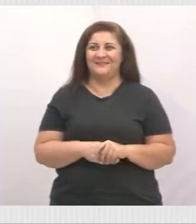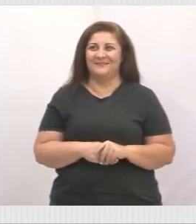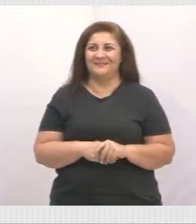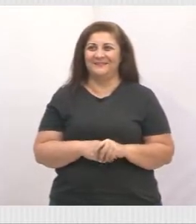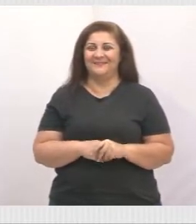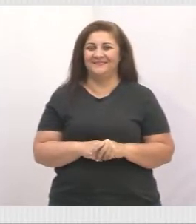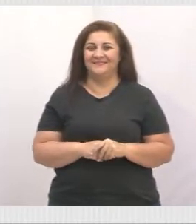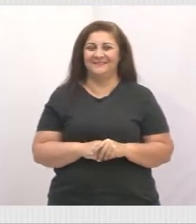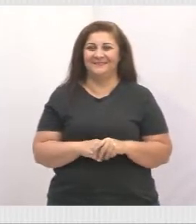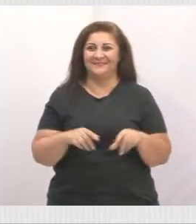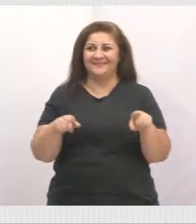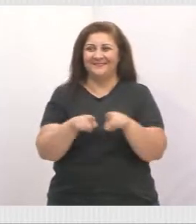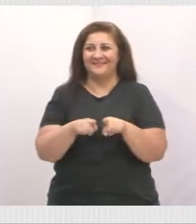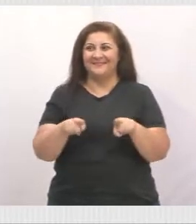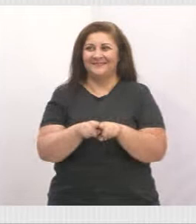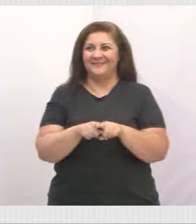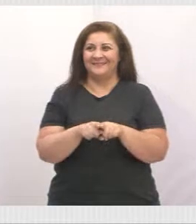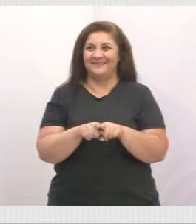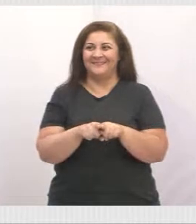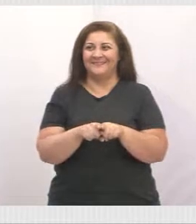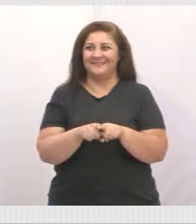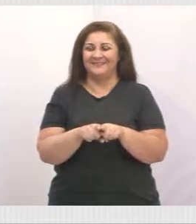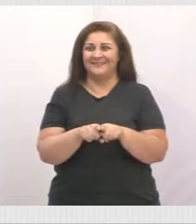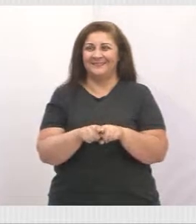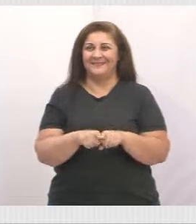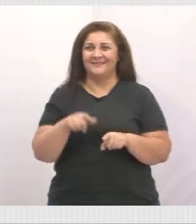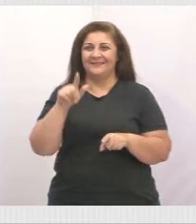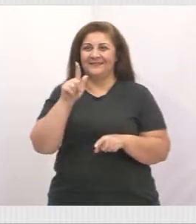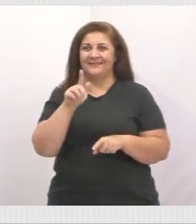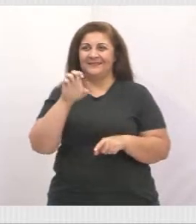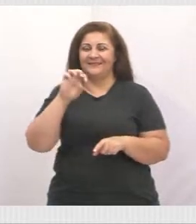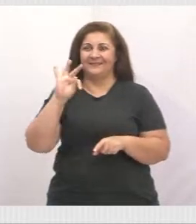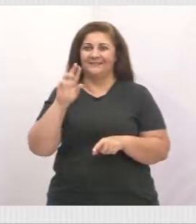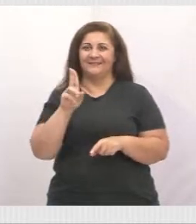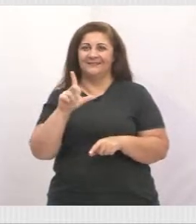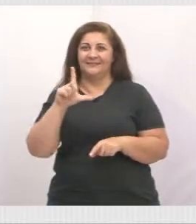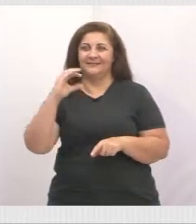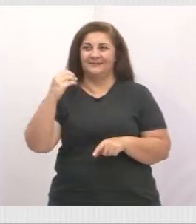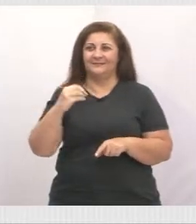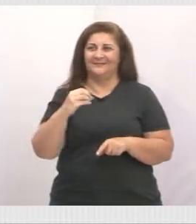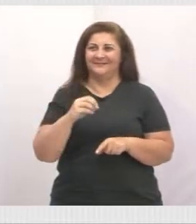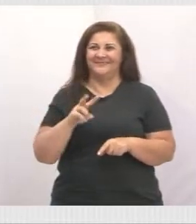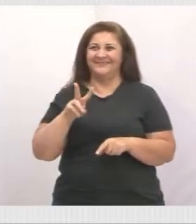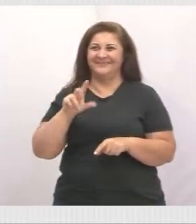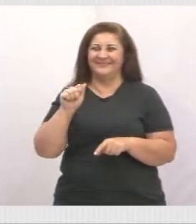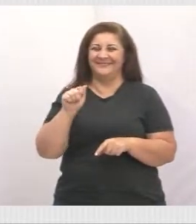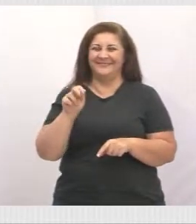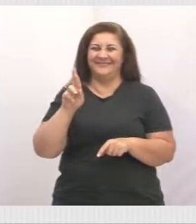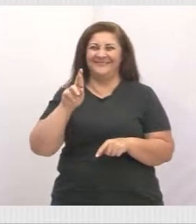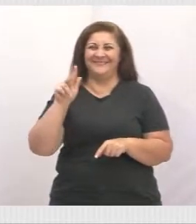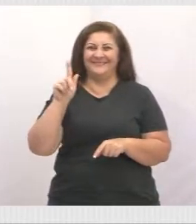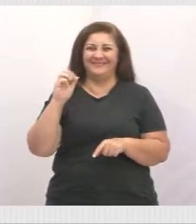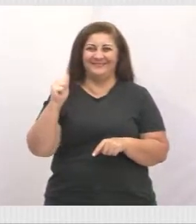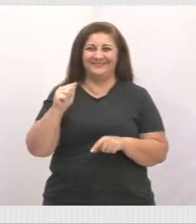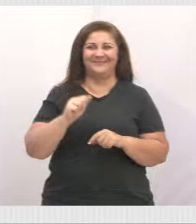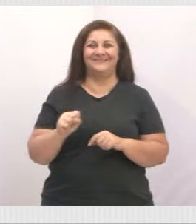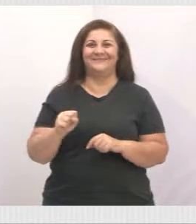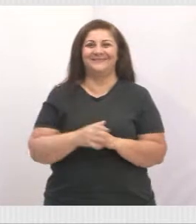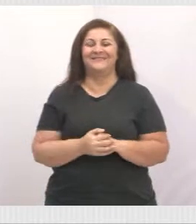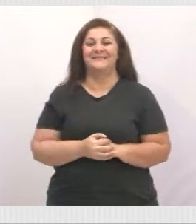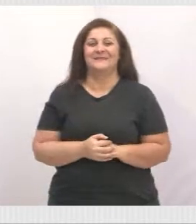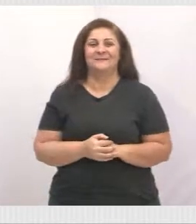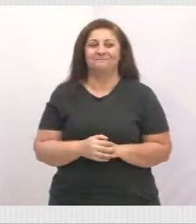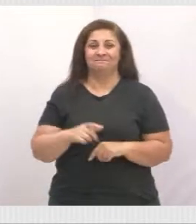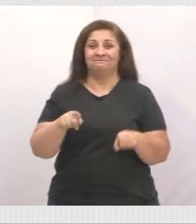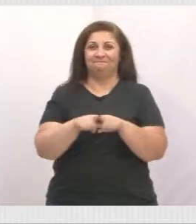Também, ali na Getúlio Vargas, Rádio de Primavera, solicitamos o bueiro, afundou, o caminhão passou em cima.